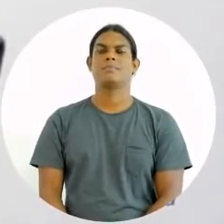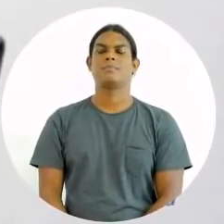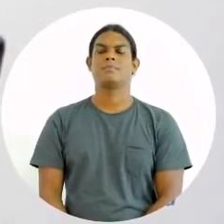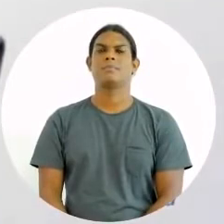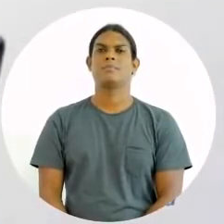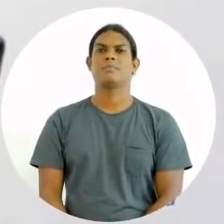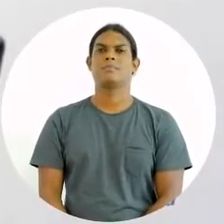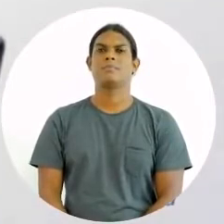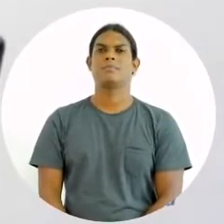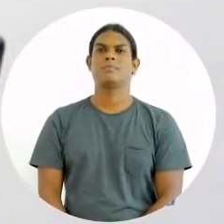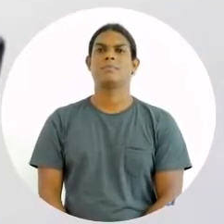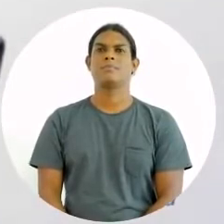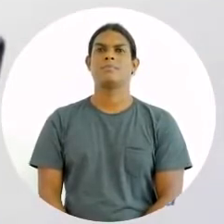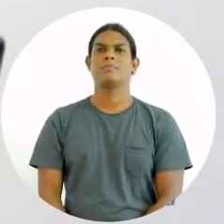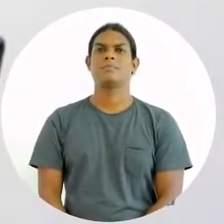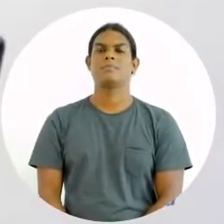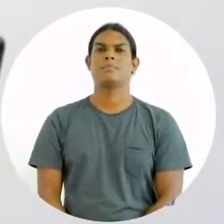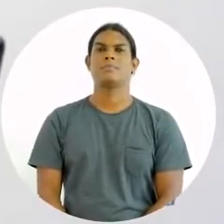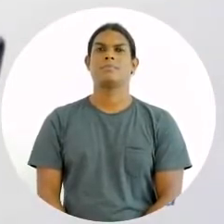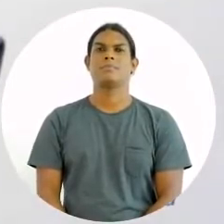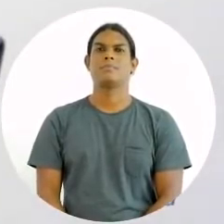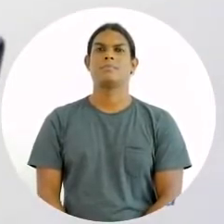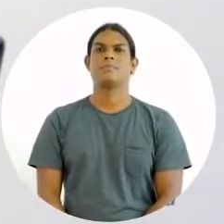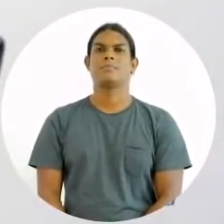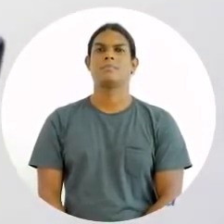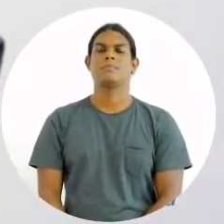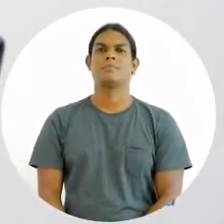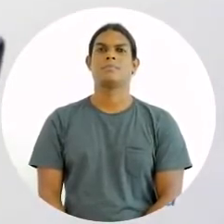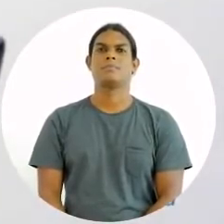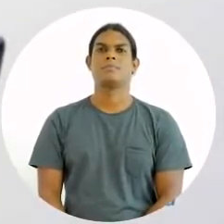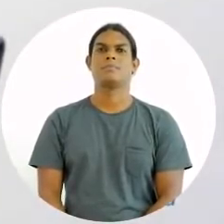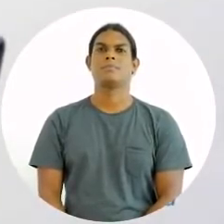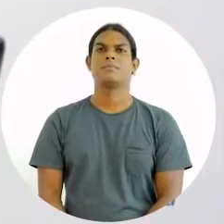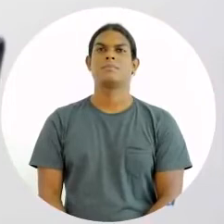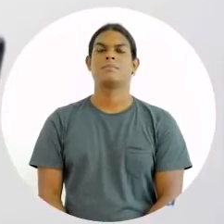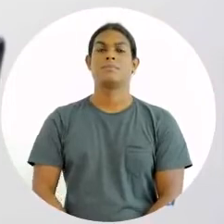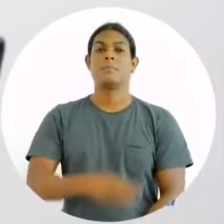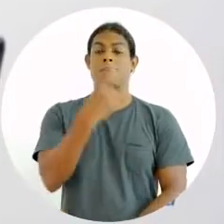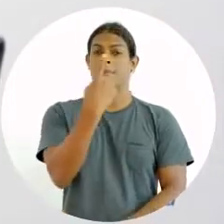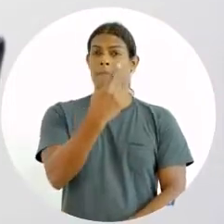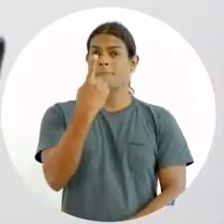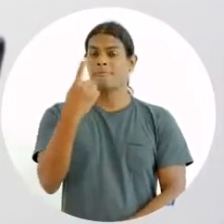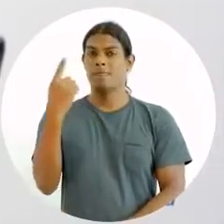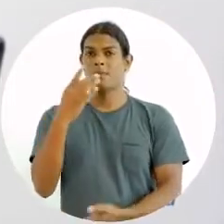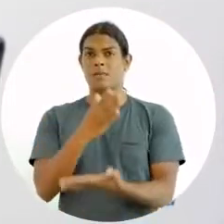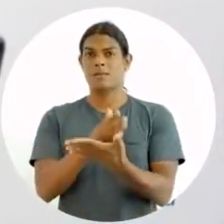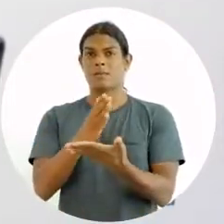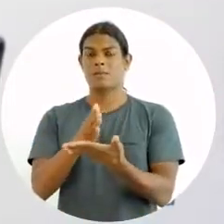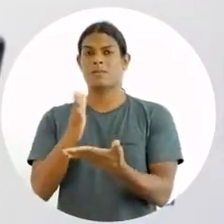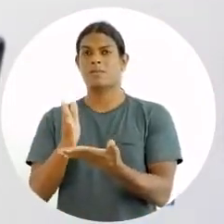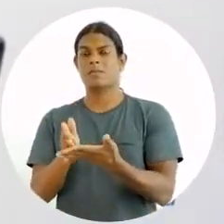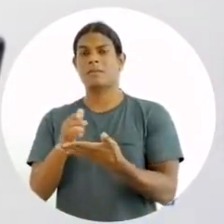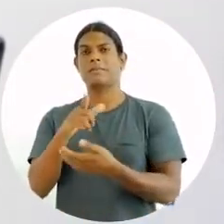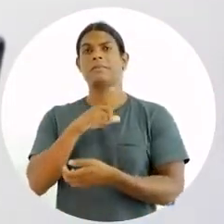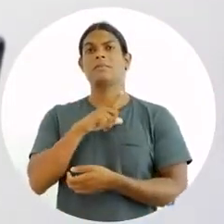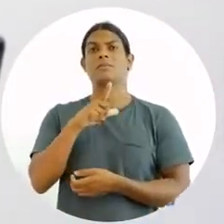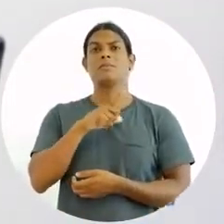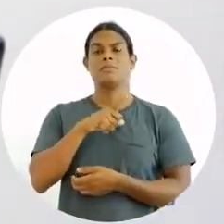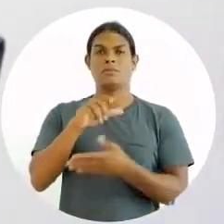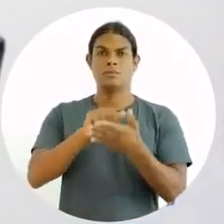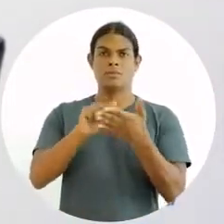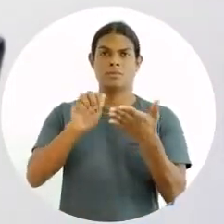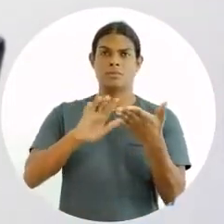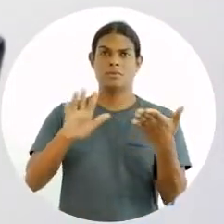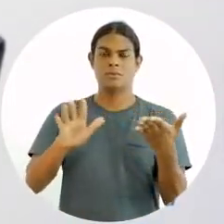pessoas, manter pessoas e monitorar pessoas. Em cada bloco, eu tenho